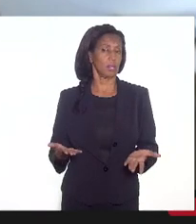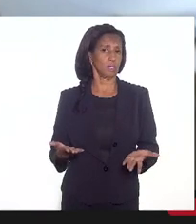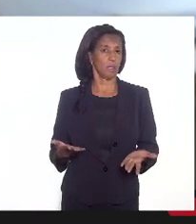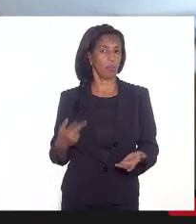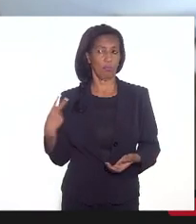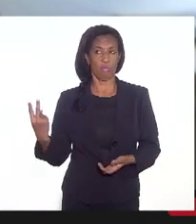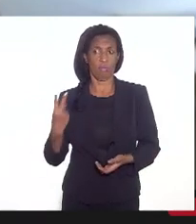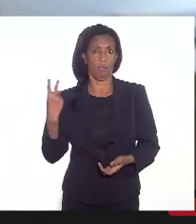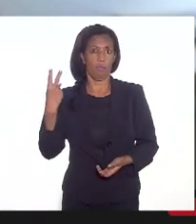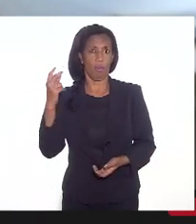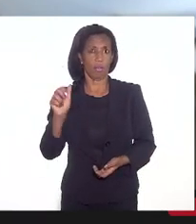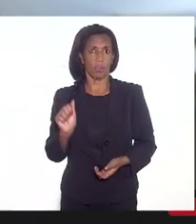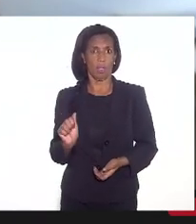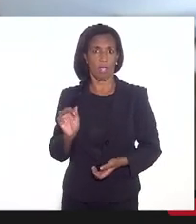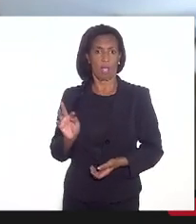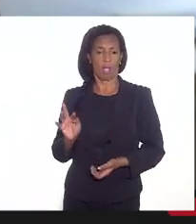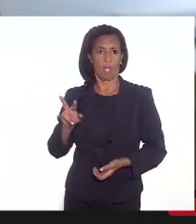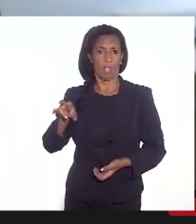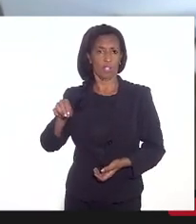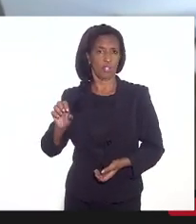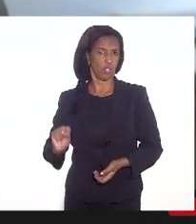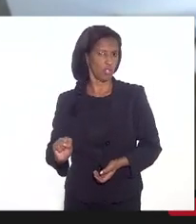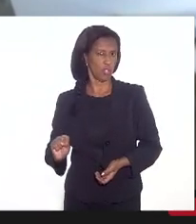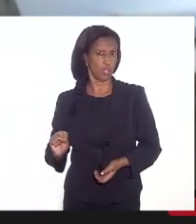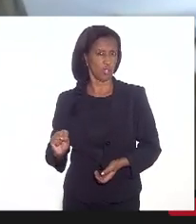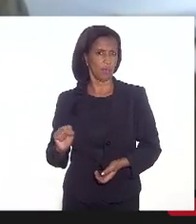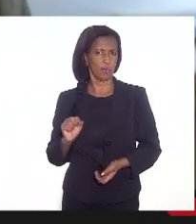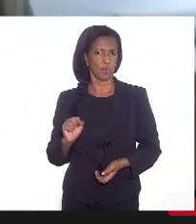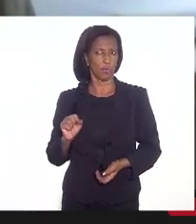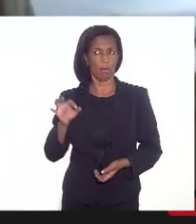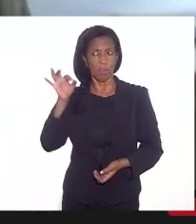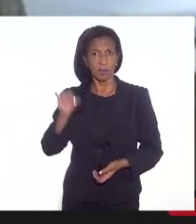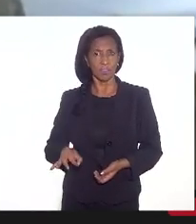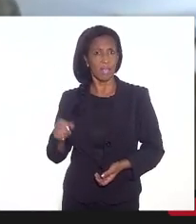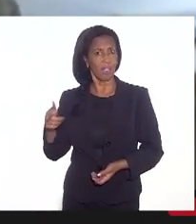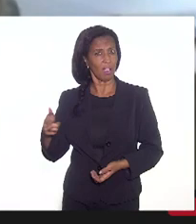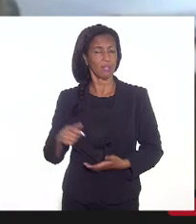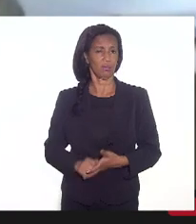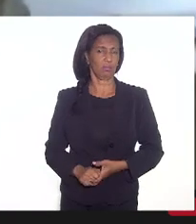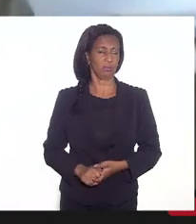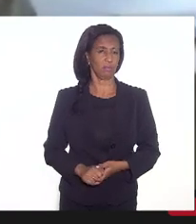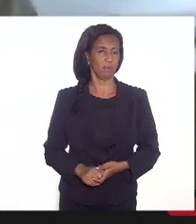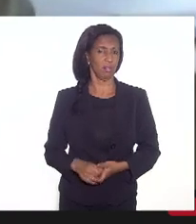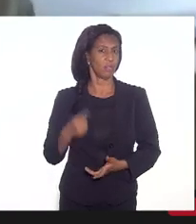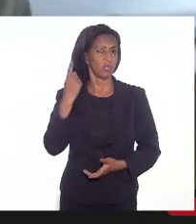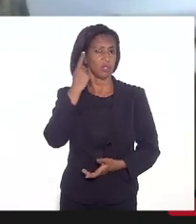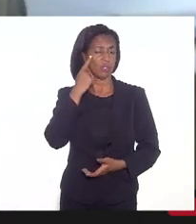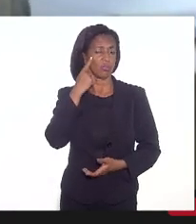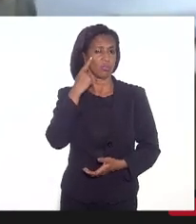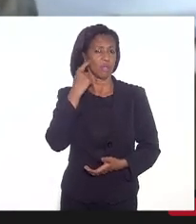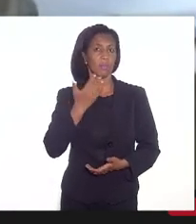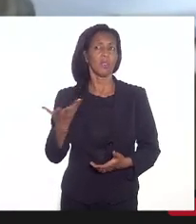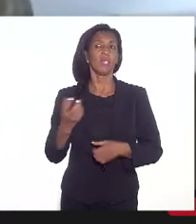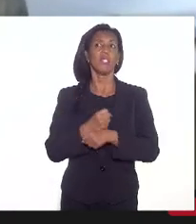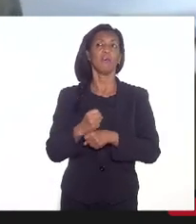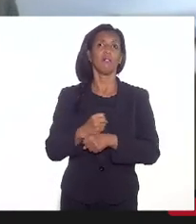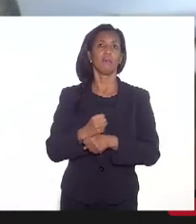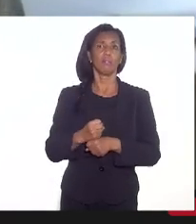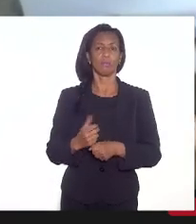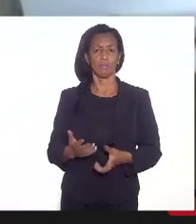são ativos praticamente líquidos e certos. a gente só não consegue dizer em que ano,